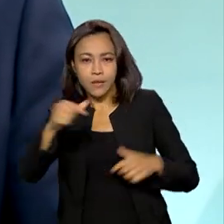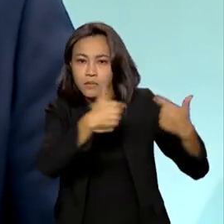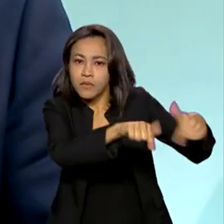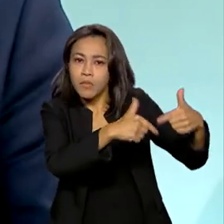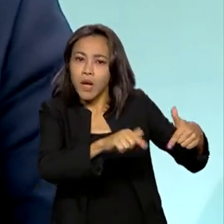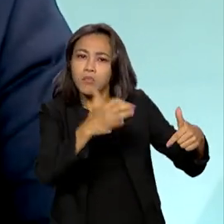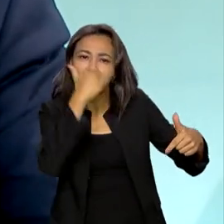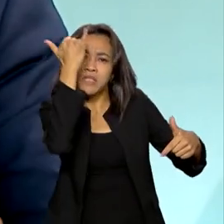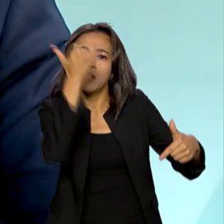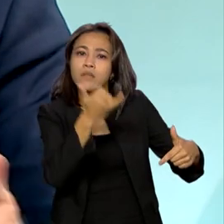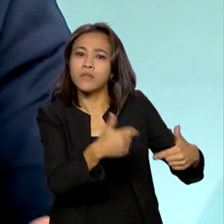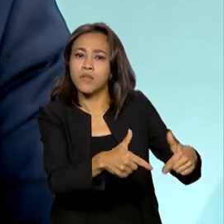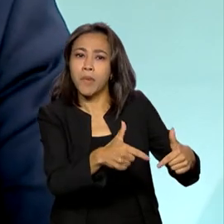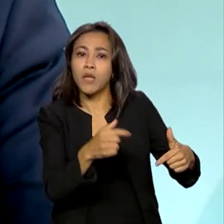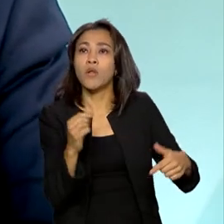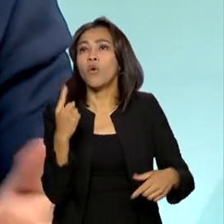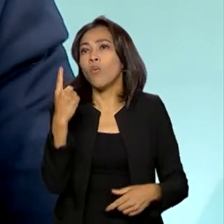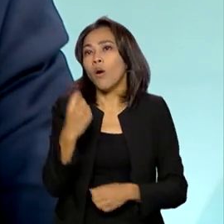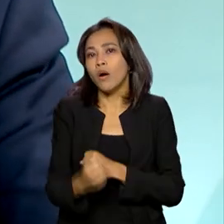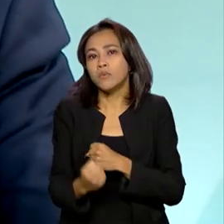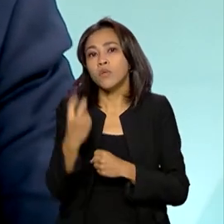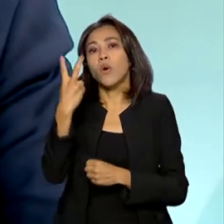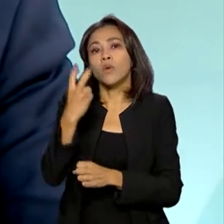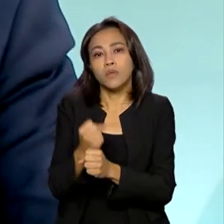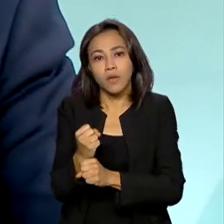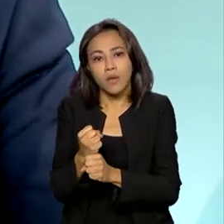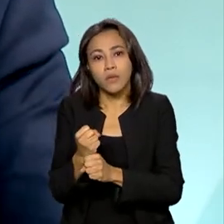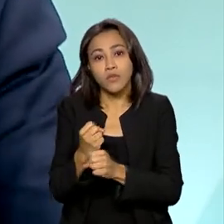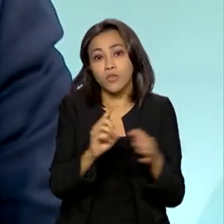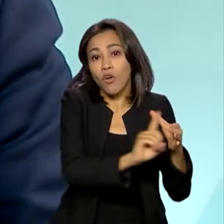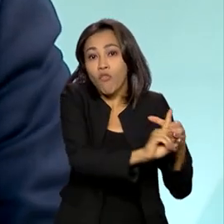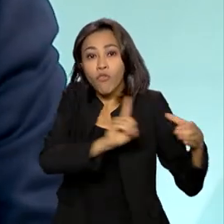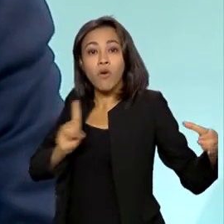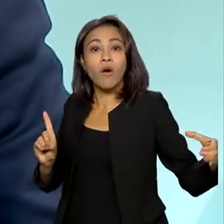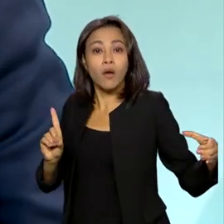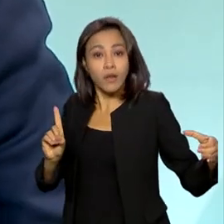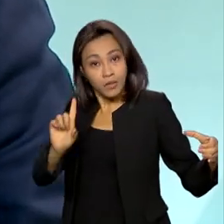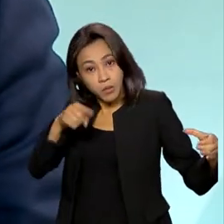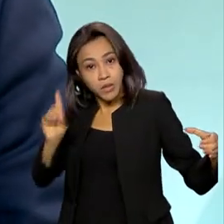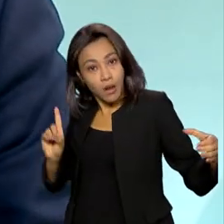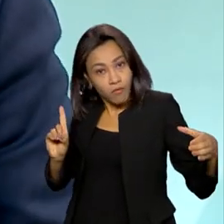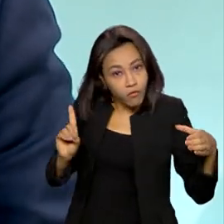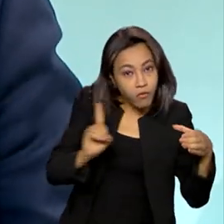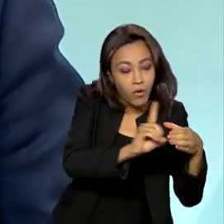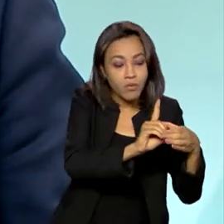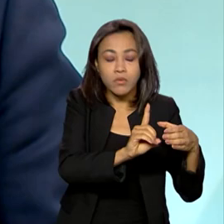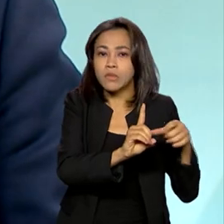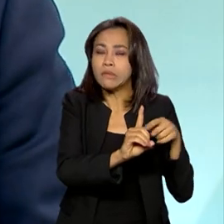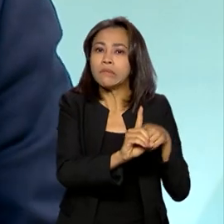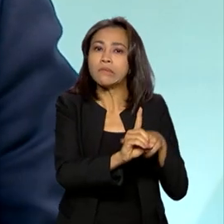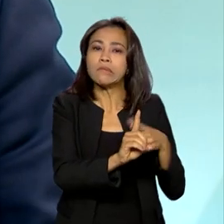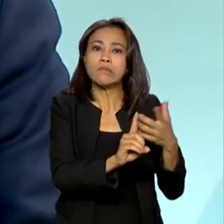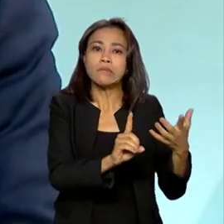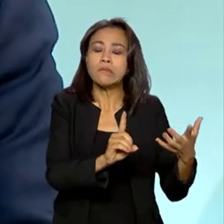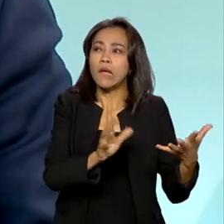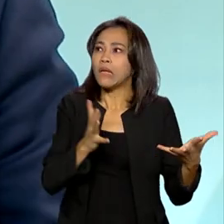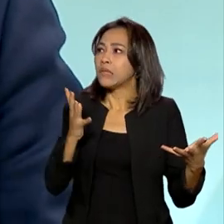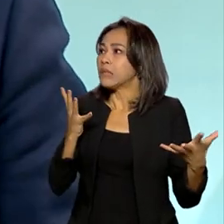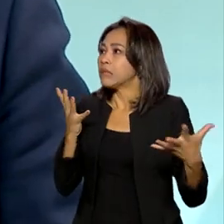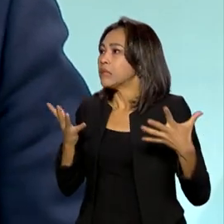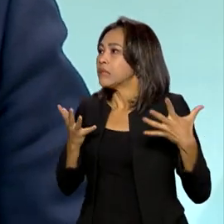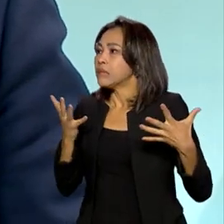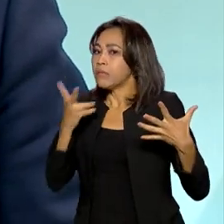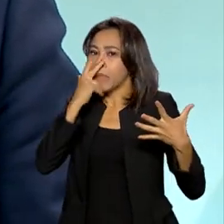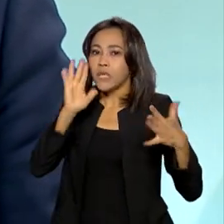vezes, elas ficam um ano, dois anos fora do mercado. Depois que elas retornam para o mercado, acabou, o mercado para elas se